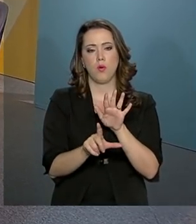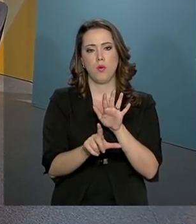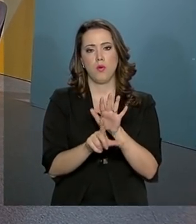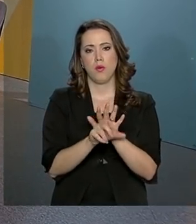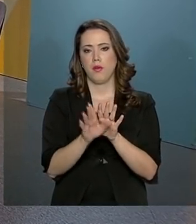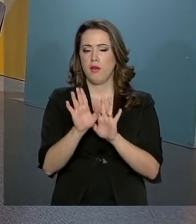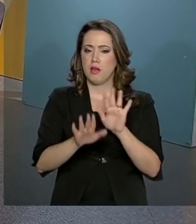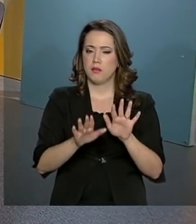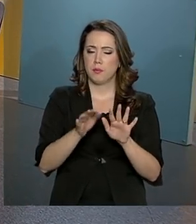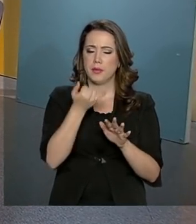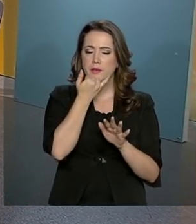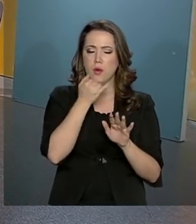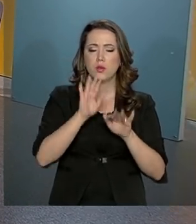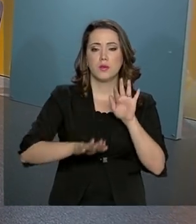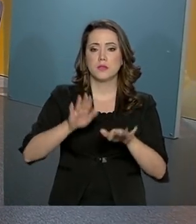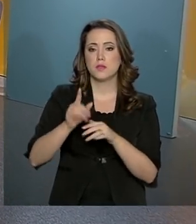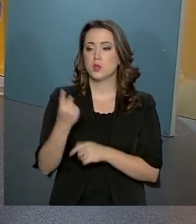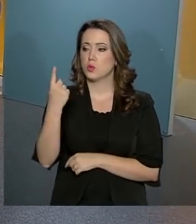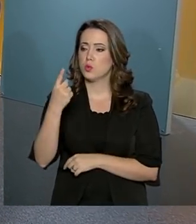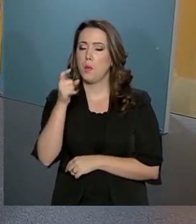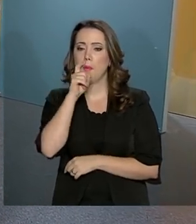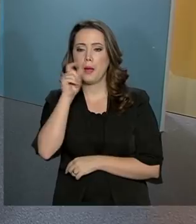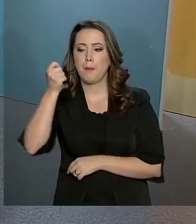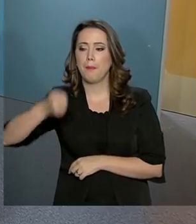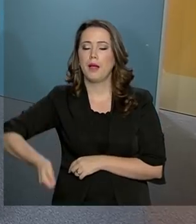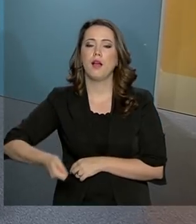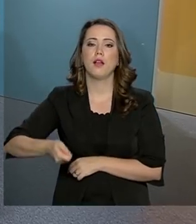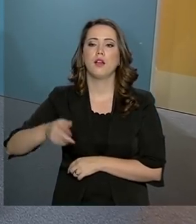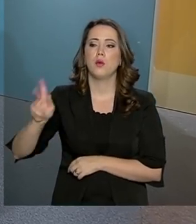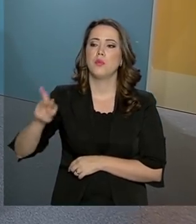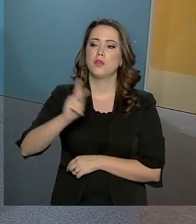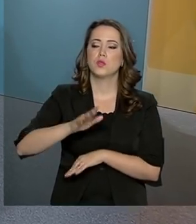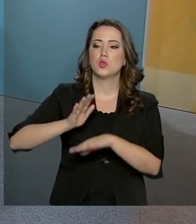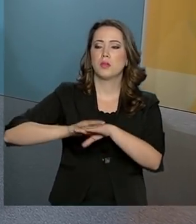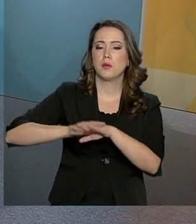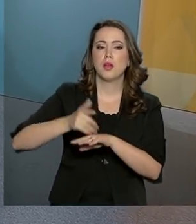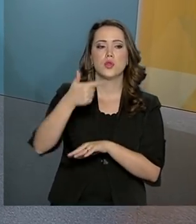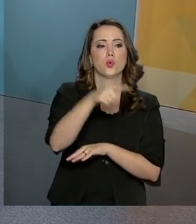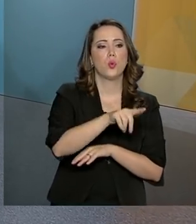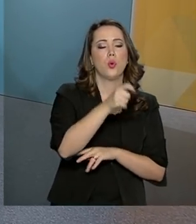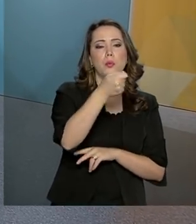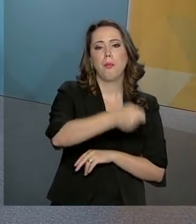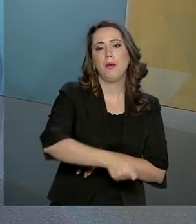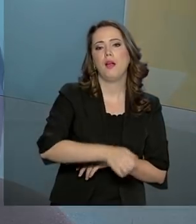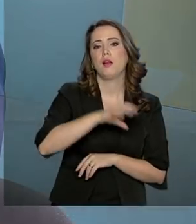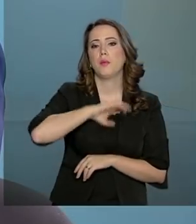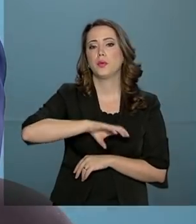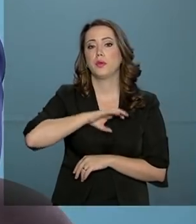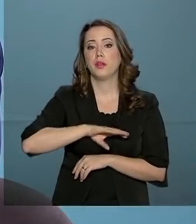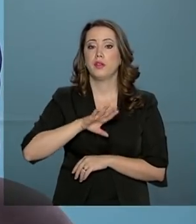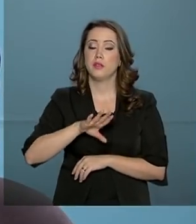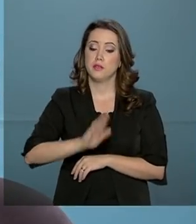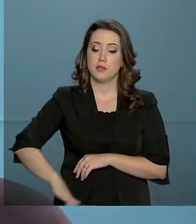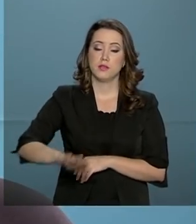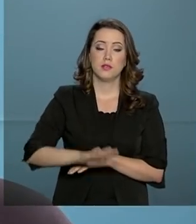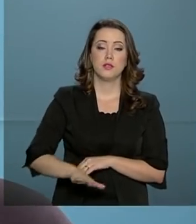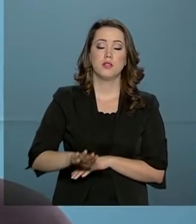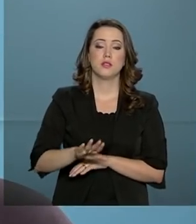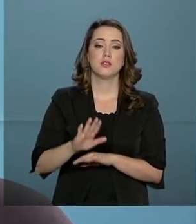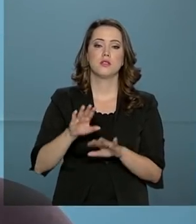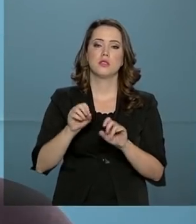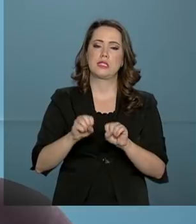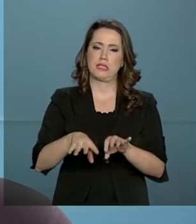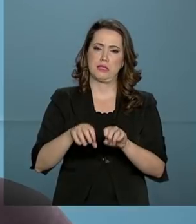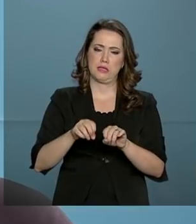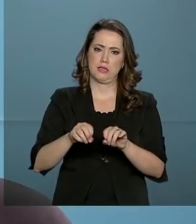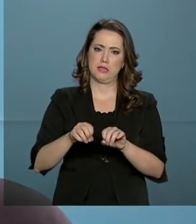professor de matemática, outro paga de português e as crianças estudam ali mesmo. Então, a gente quer uma legislação que também alcance essas comunidades